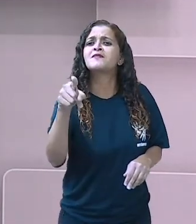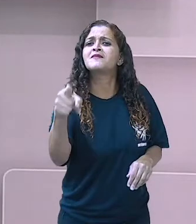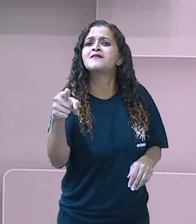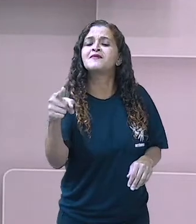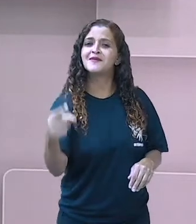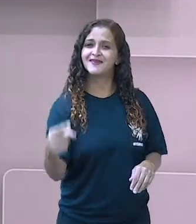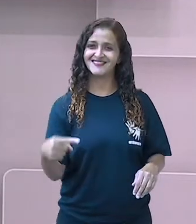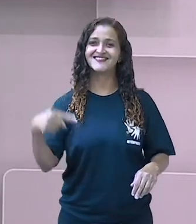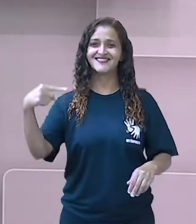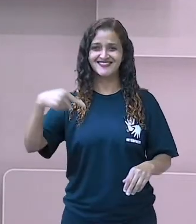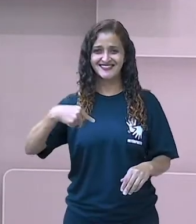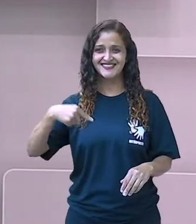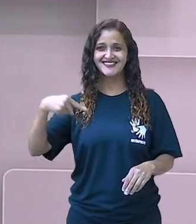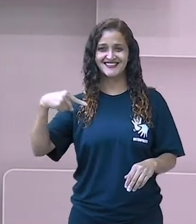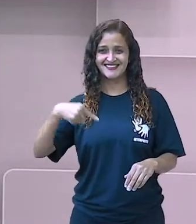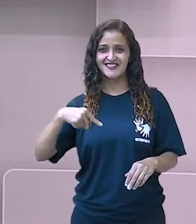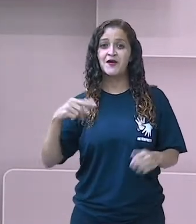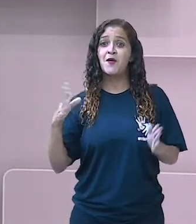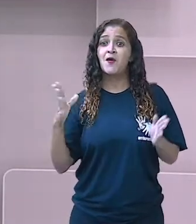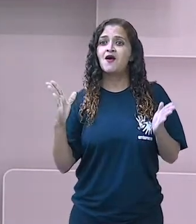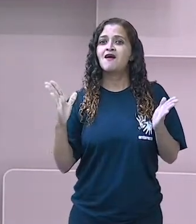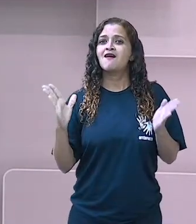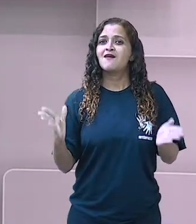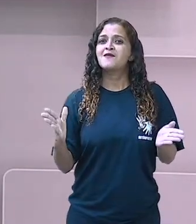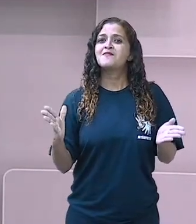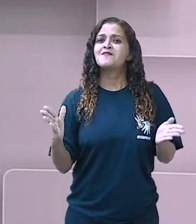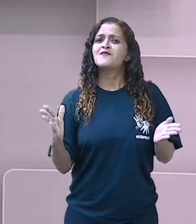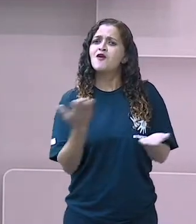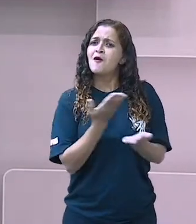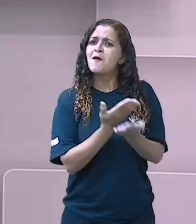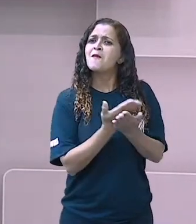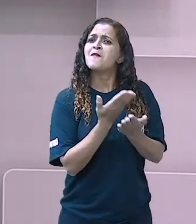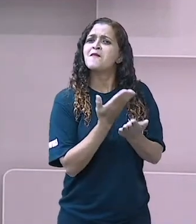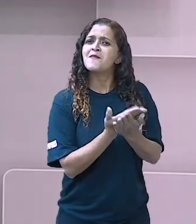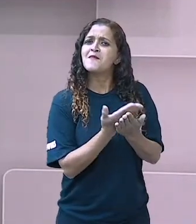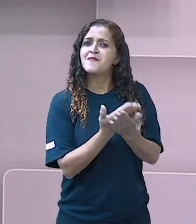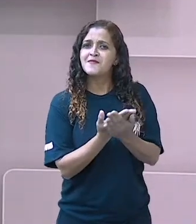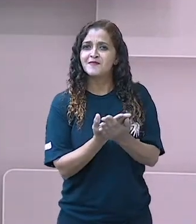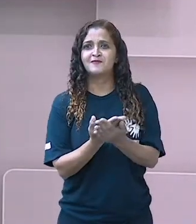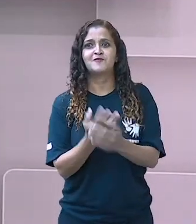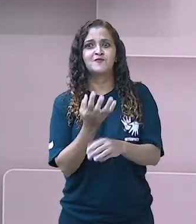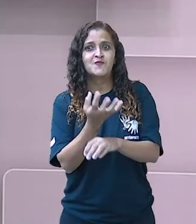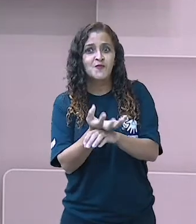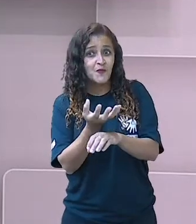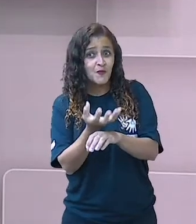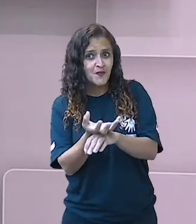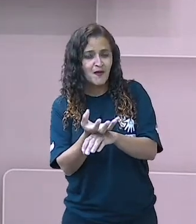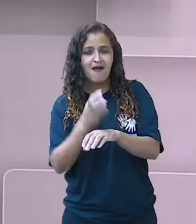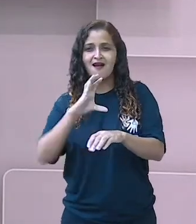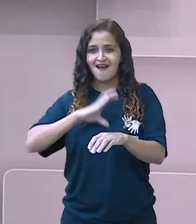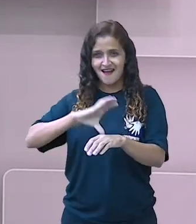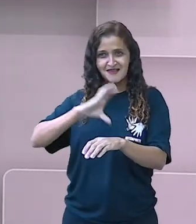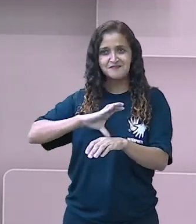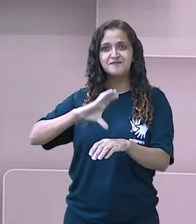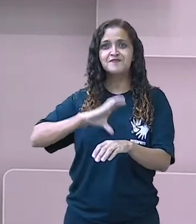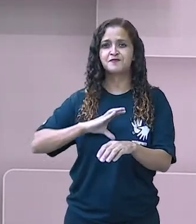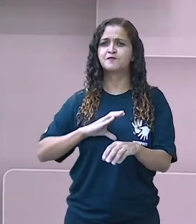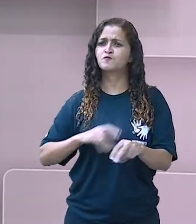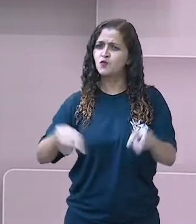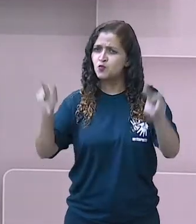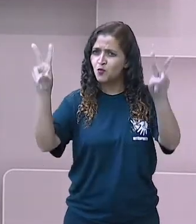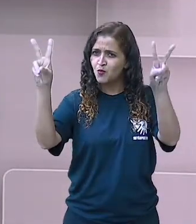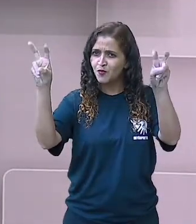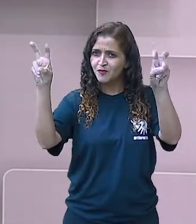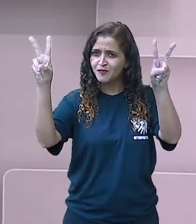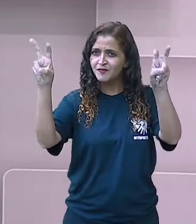estou aqui. E hoje a gente vai ter mais uma aula do componente curricular língua portuguesa. E o tema da